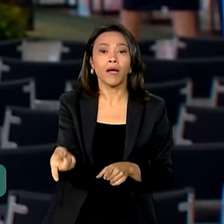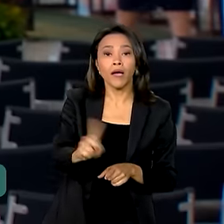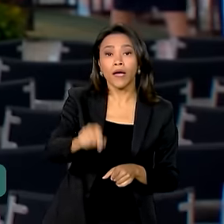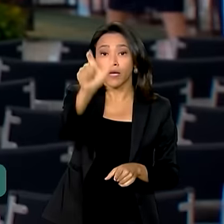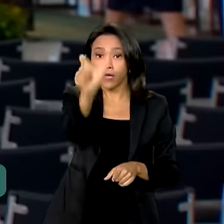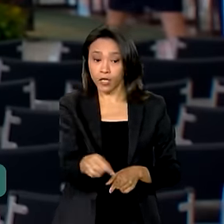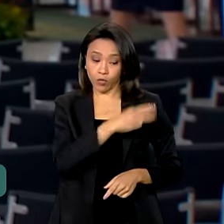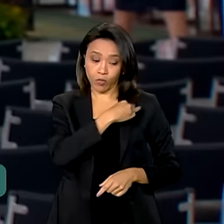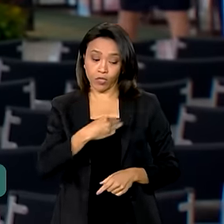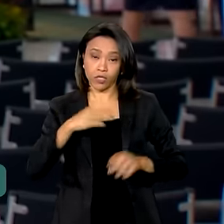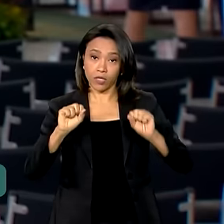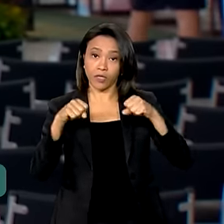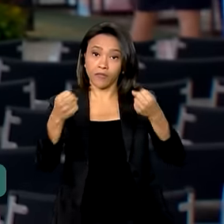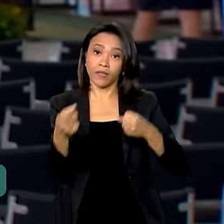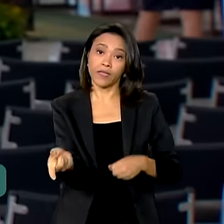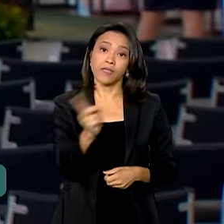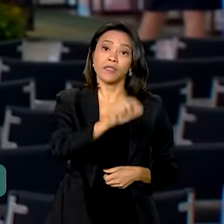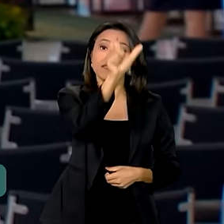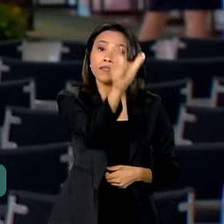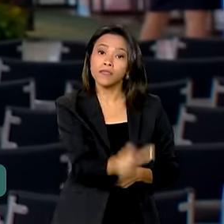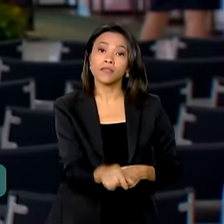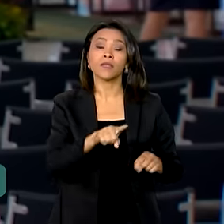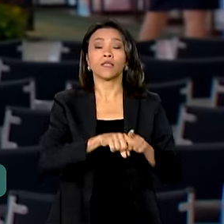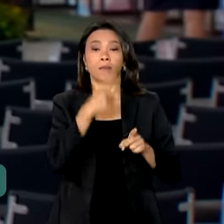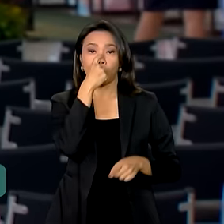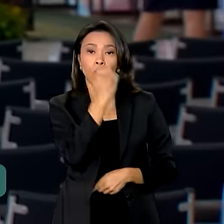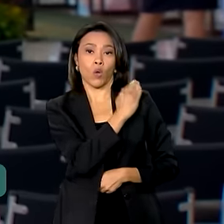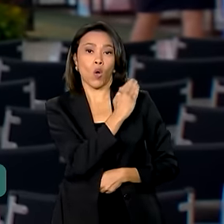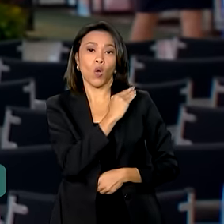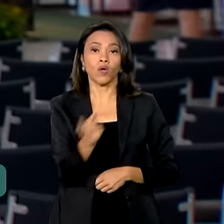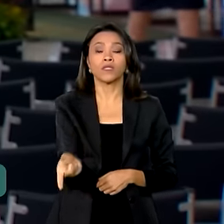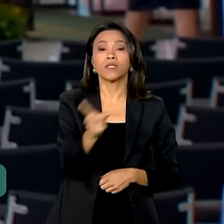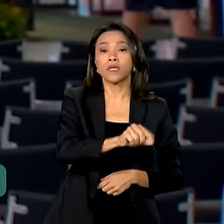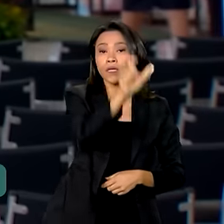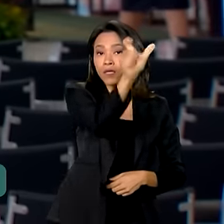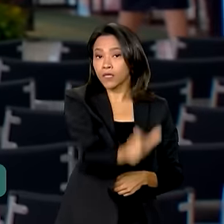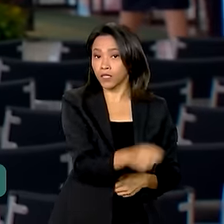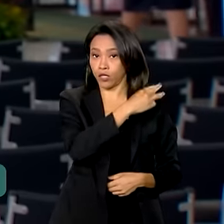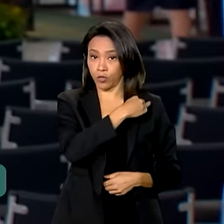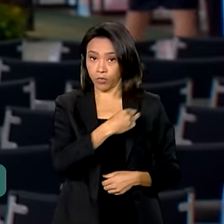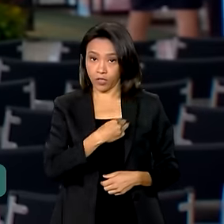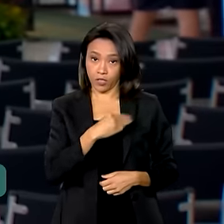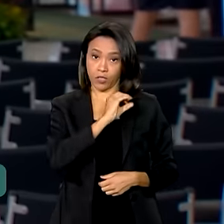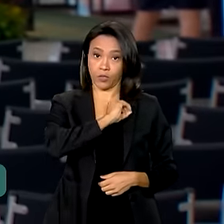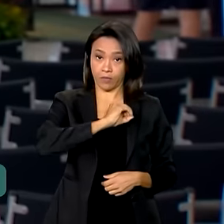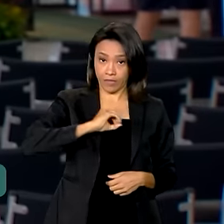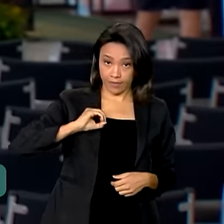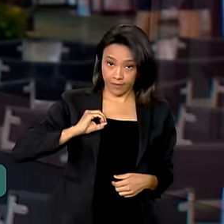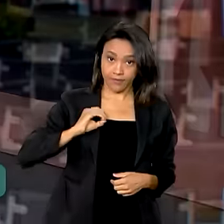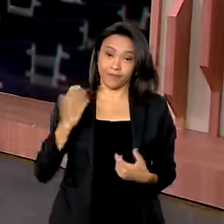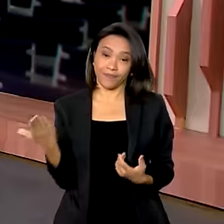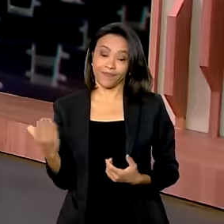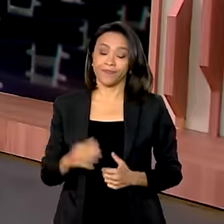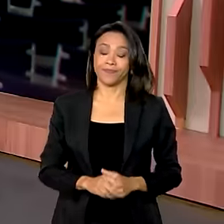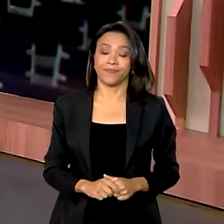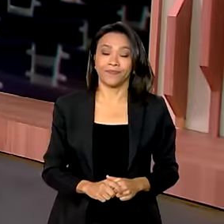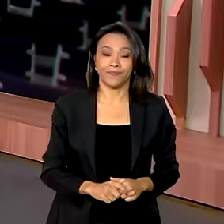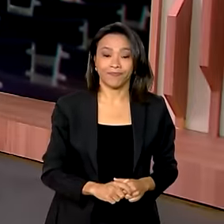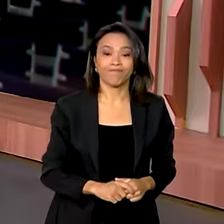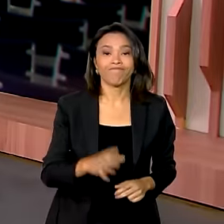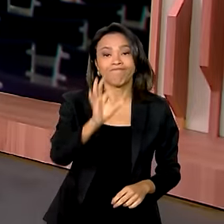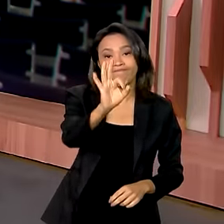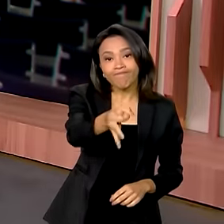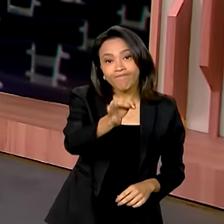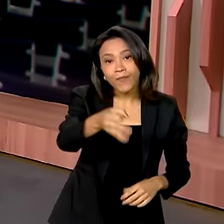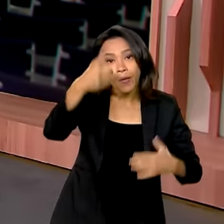Defesa, José Múcio, da Casa Civil, Rui Costa, e do Meio Ambiente e Mudança do Clima, Marina Silva. Renata, volto com você. Tá